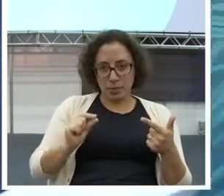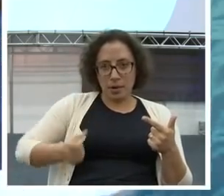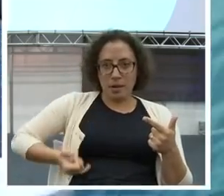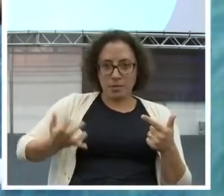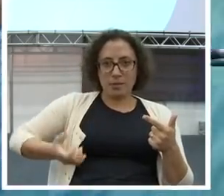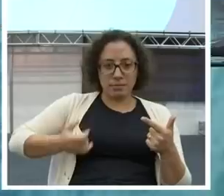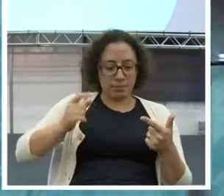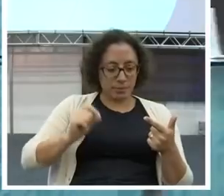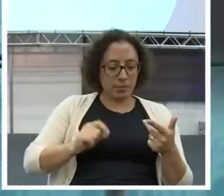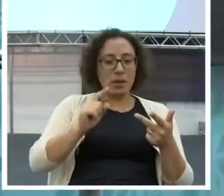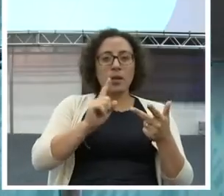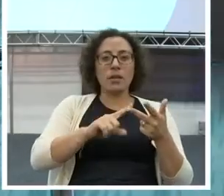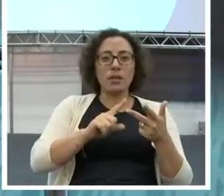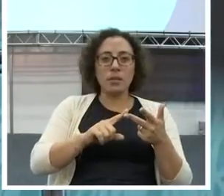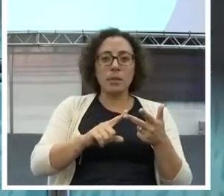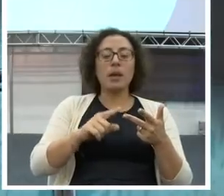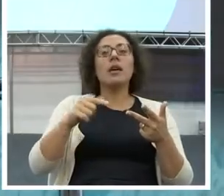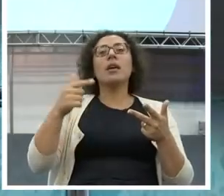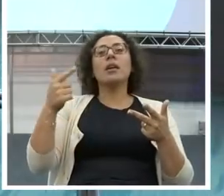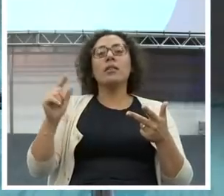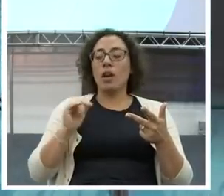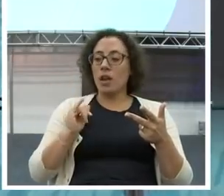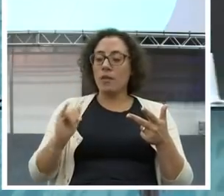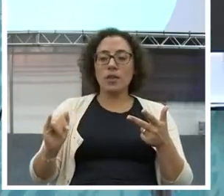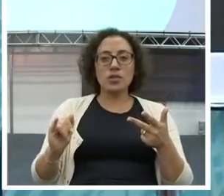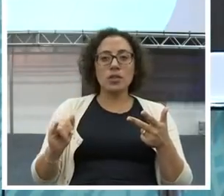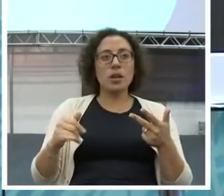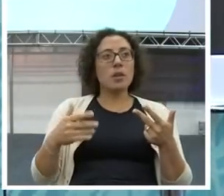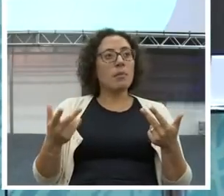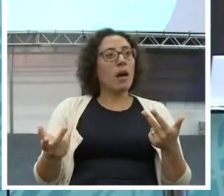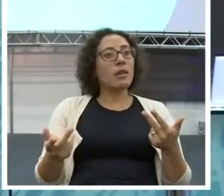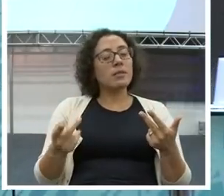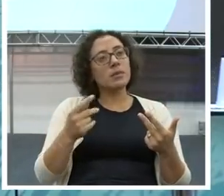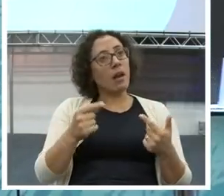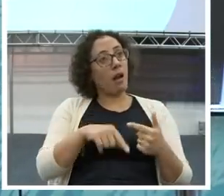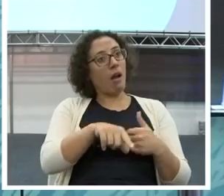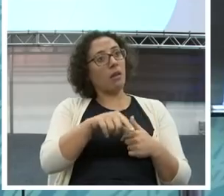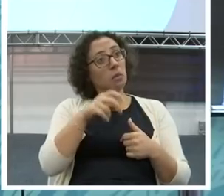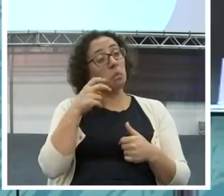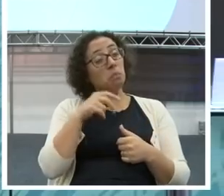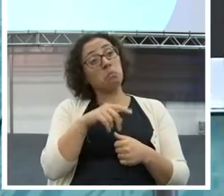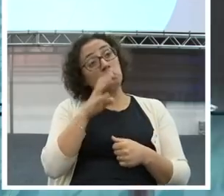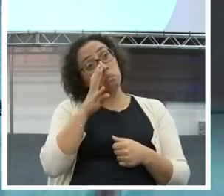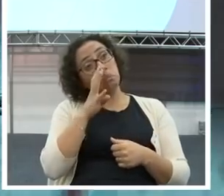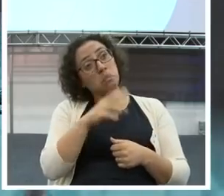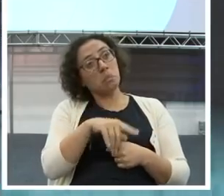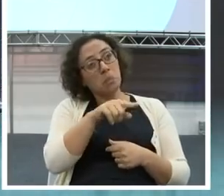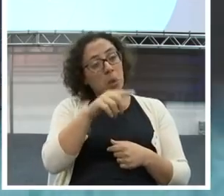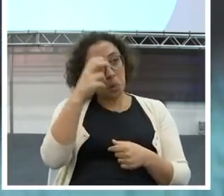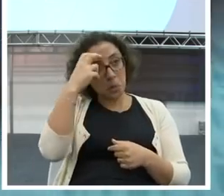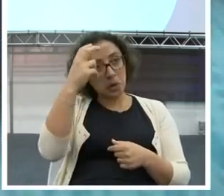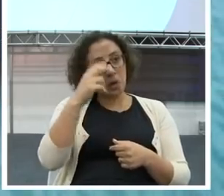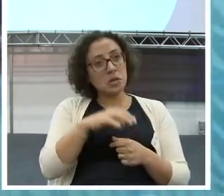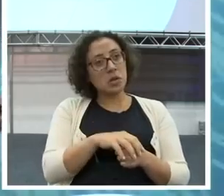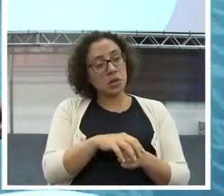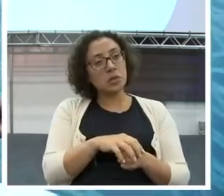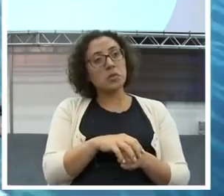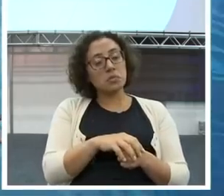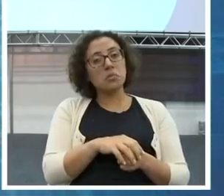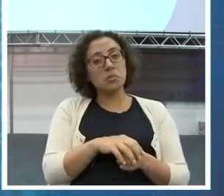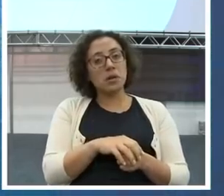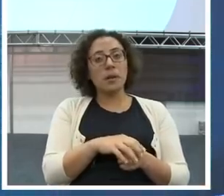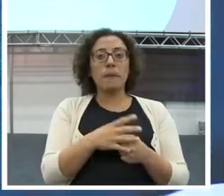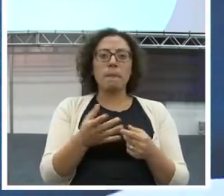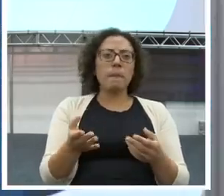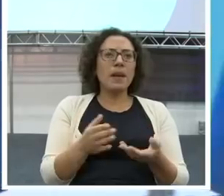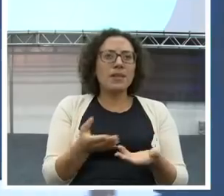poucas pessoas fazem, o cara se tornou inteligente. Mas isso não tem nada de inteligência. E só a E